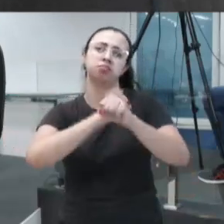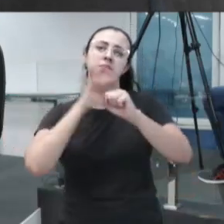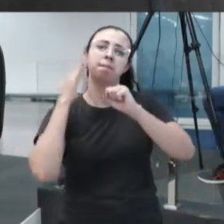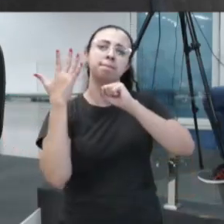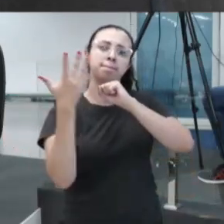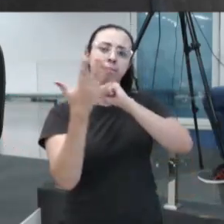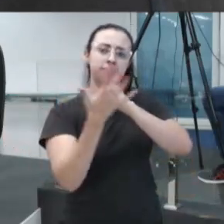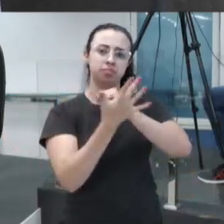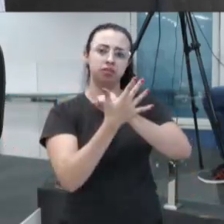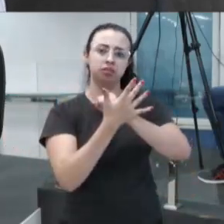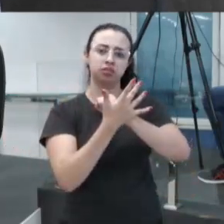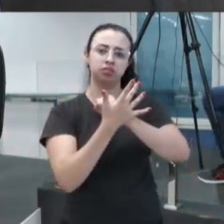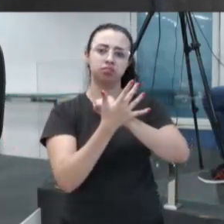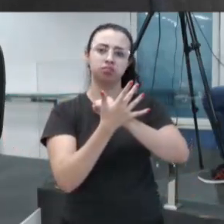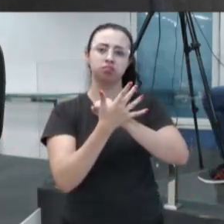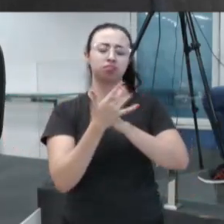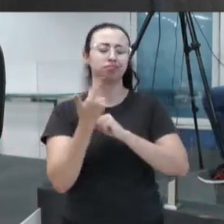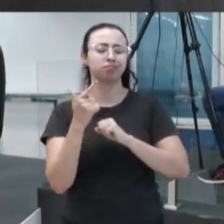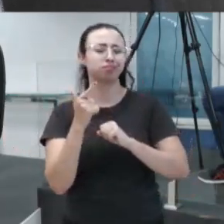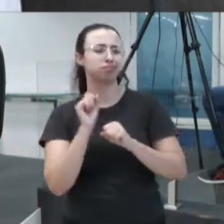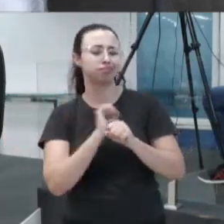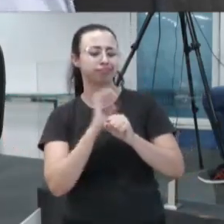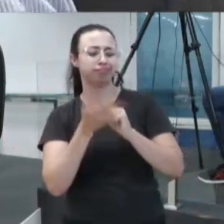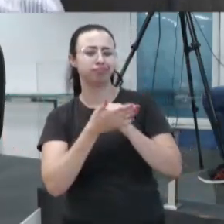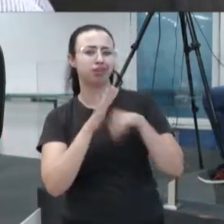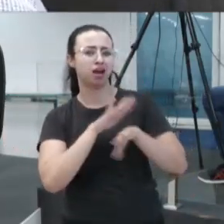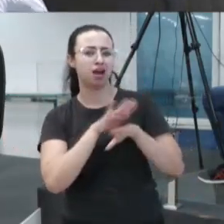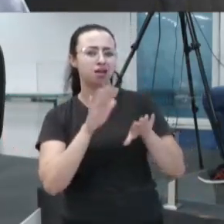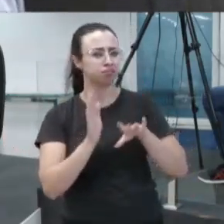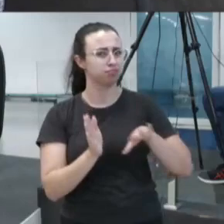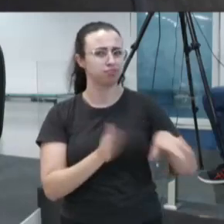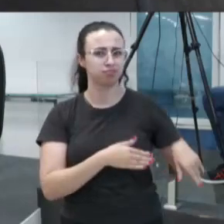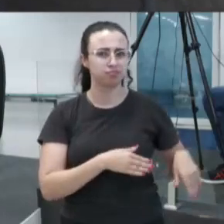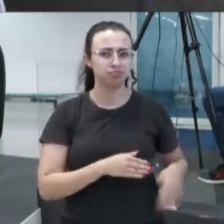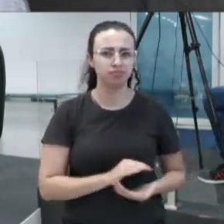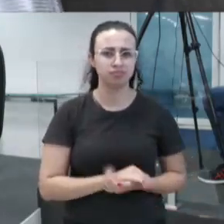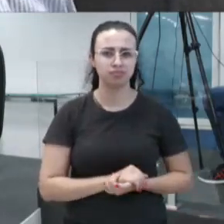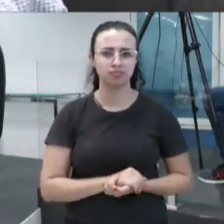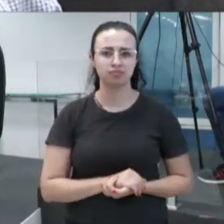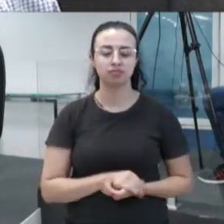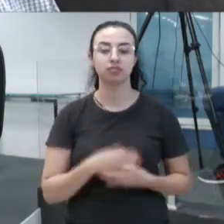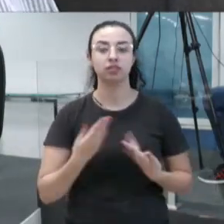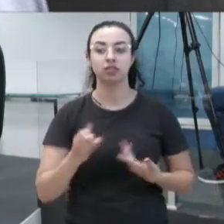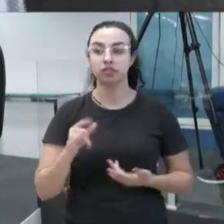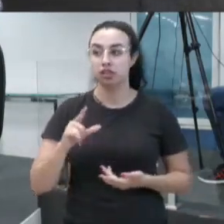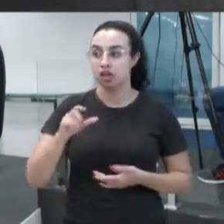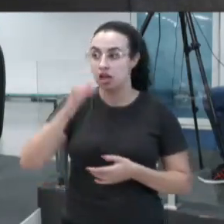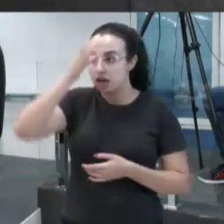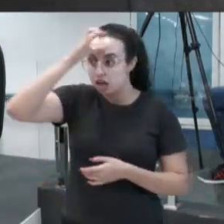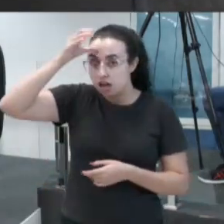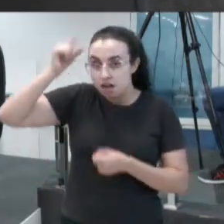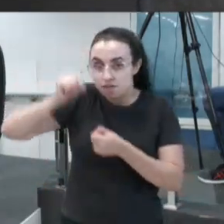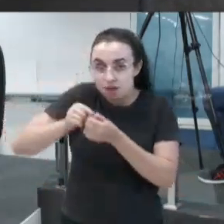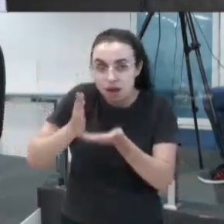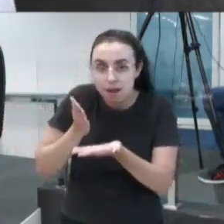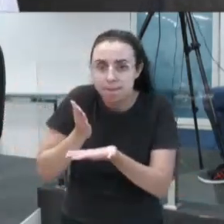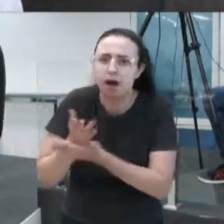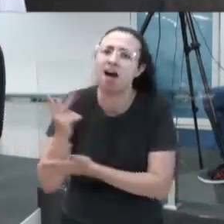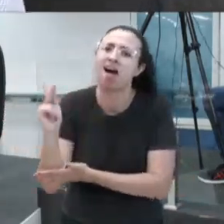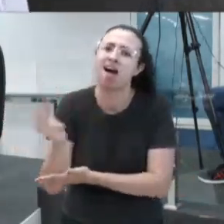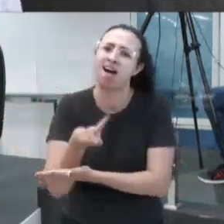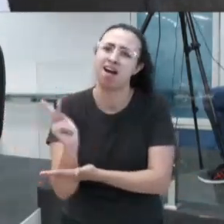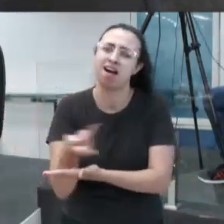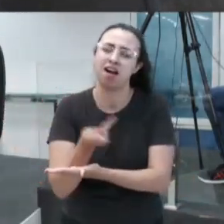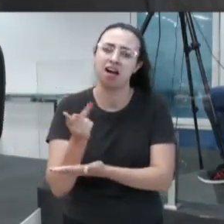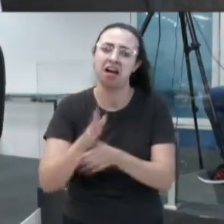pandemia, o que não está mais acontecendo. Então, se a casa o faz, a casa estava errada, virava criminosa, e virava